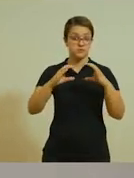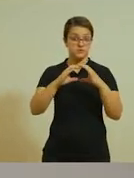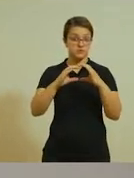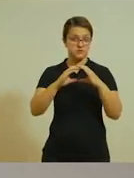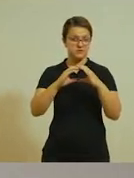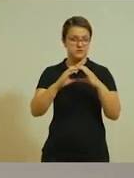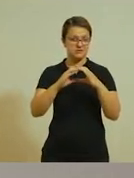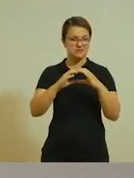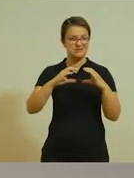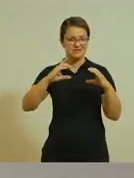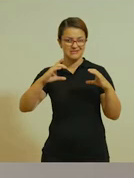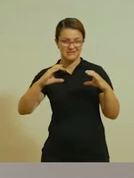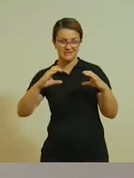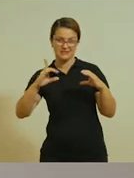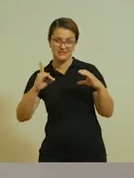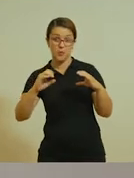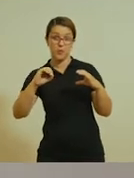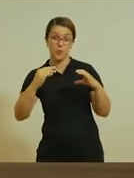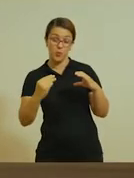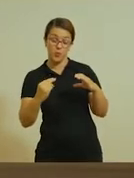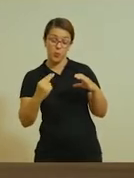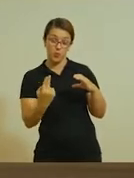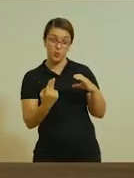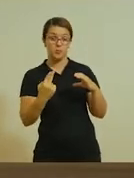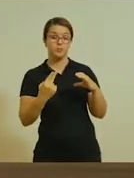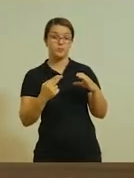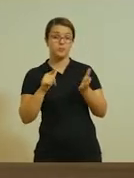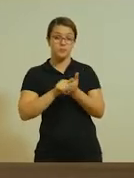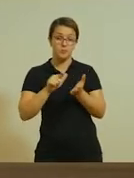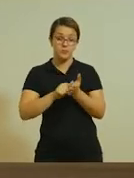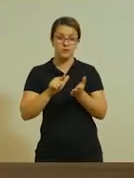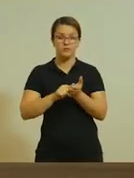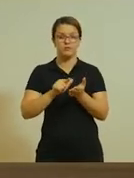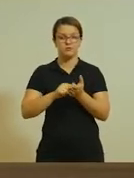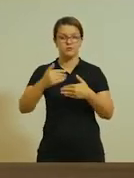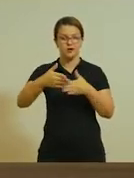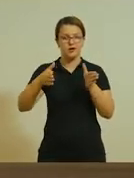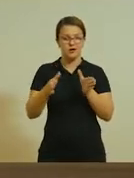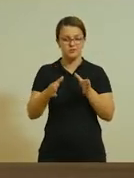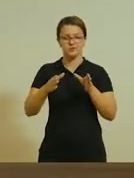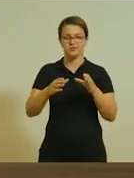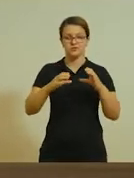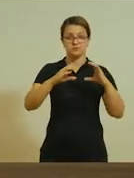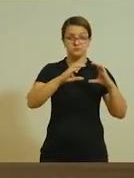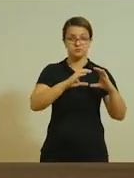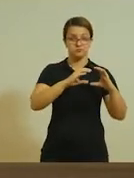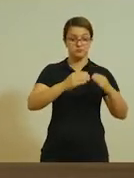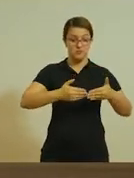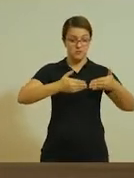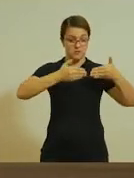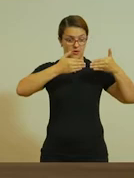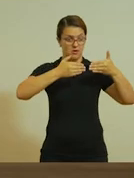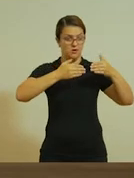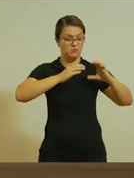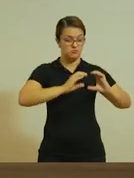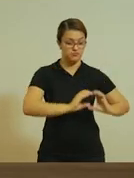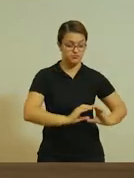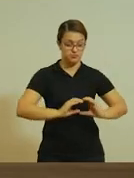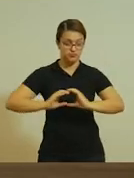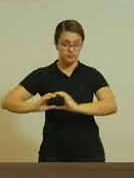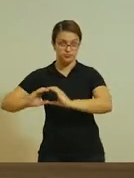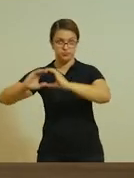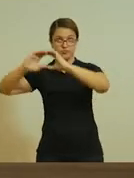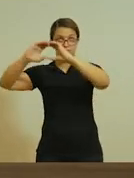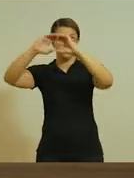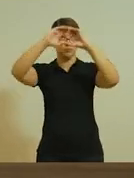sulfite ou papelão. Lembrando que essas letras afixadas na parede deverão ser na altura da